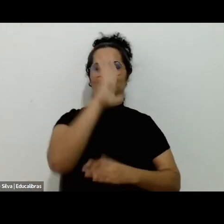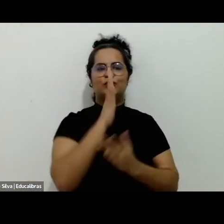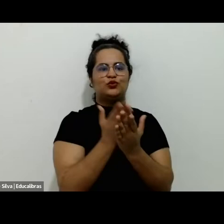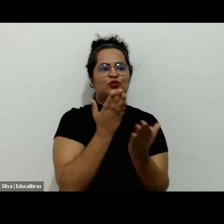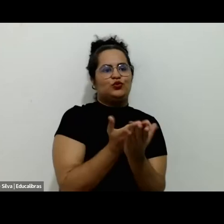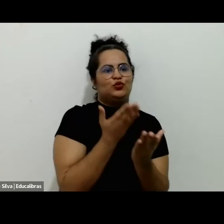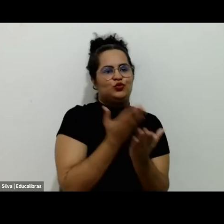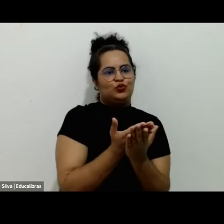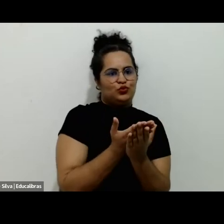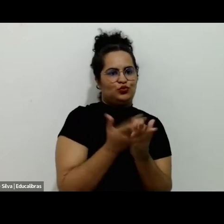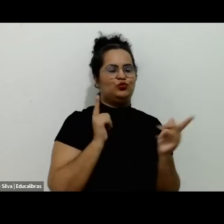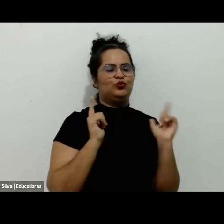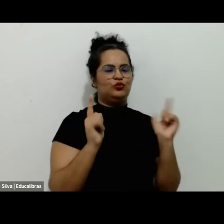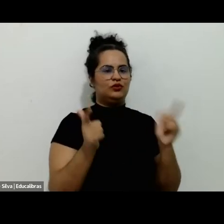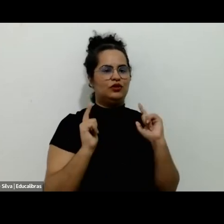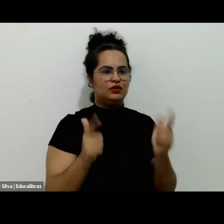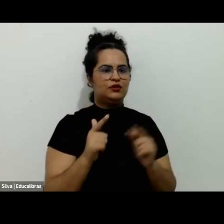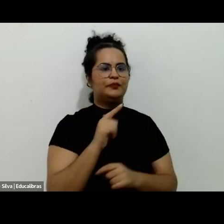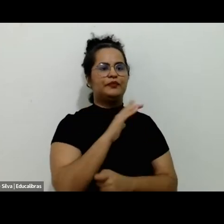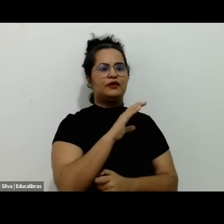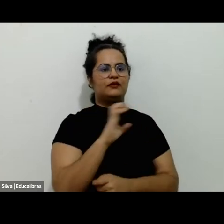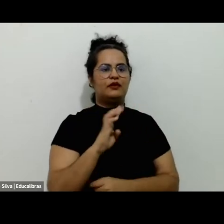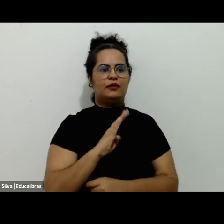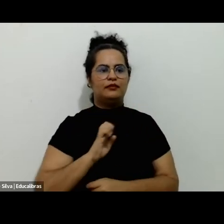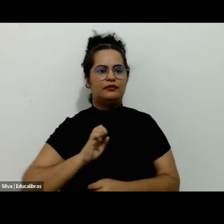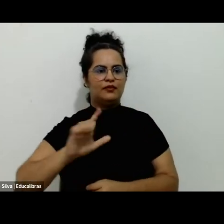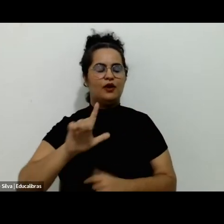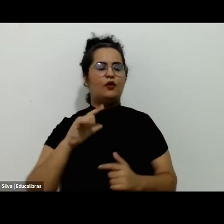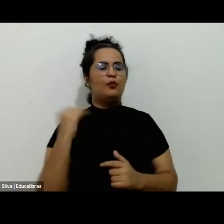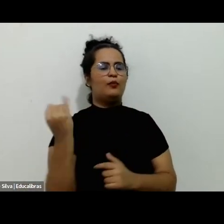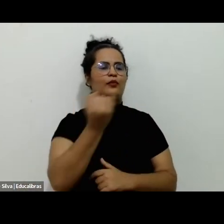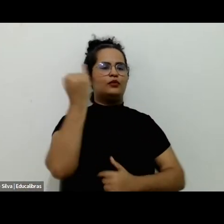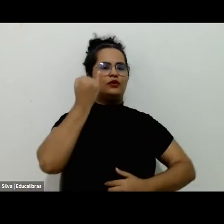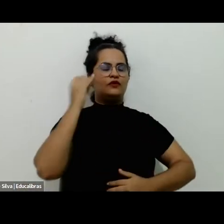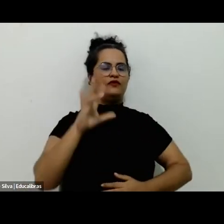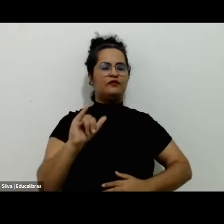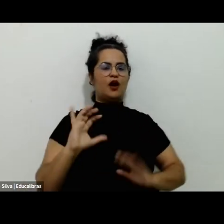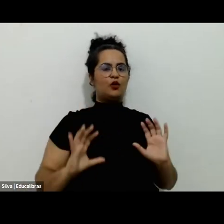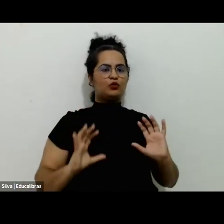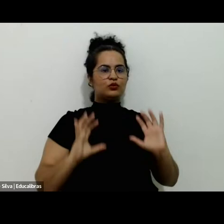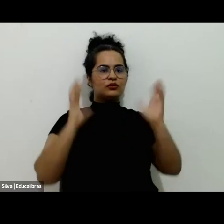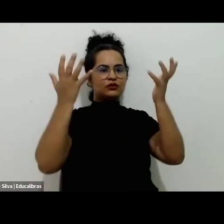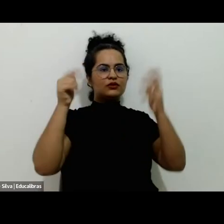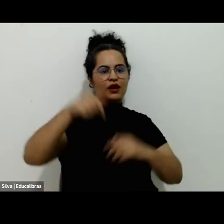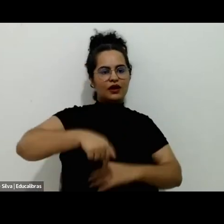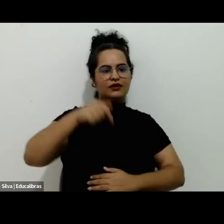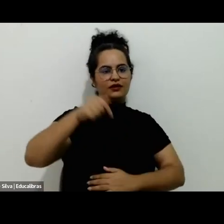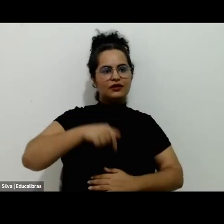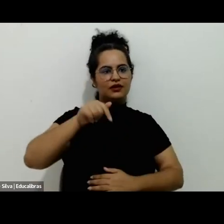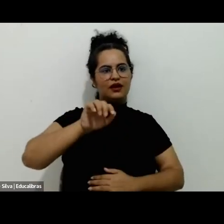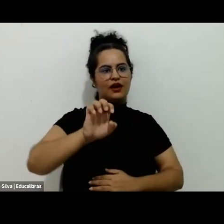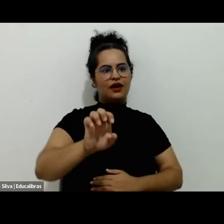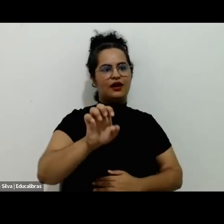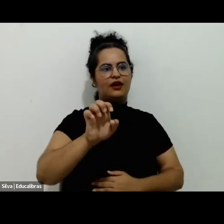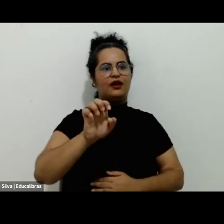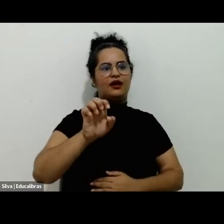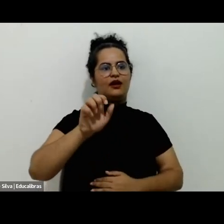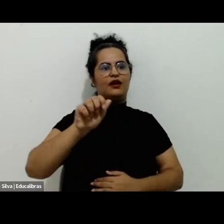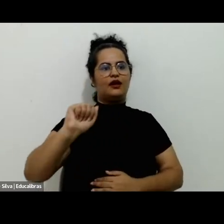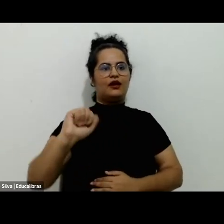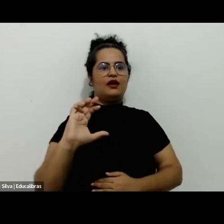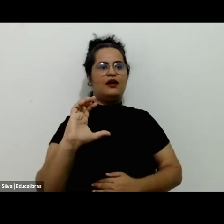SEBEL, que é o evento mais importante da nossa área de estudos do lazer, vai acontecer aqui na EACHE nos dias 12,